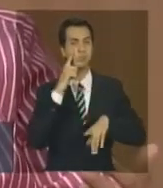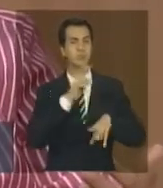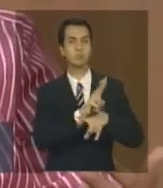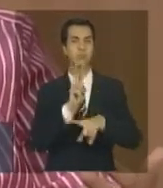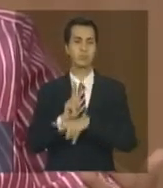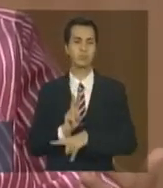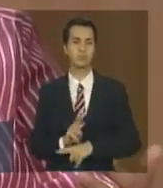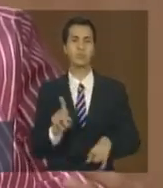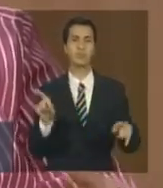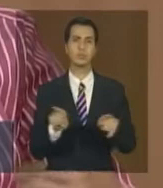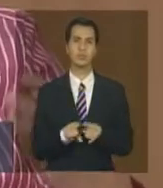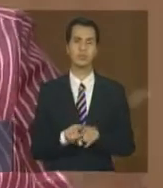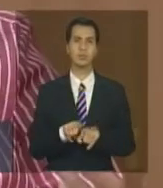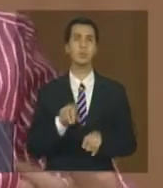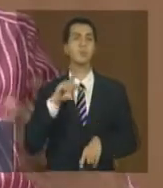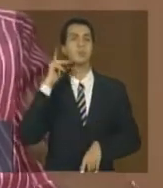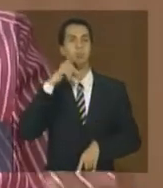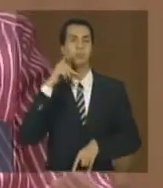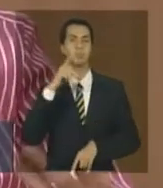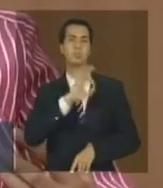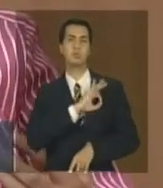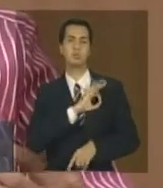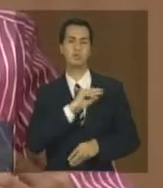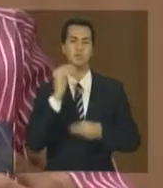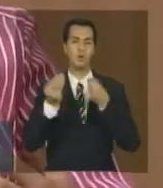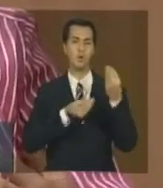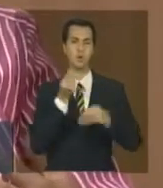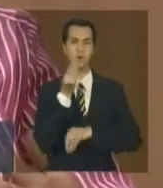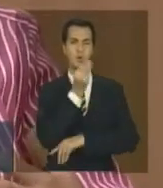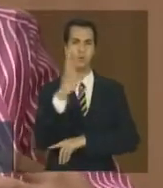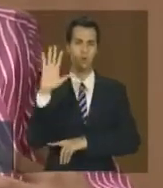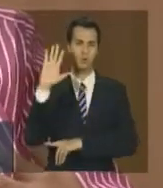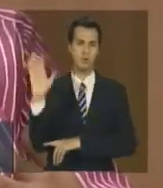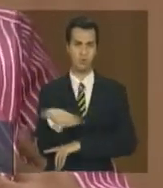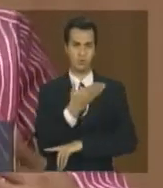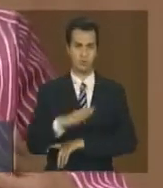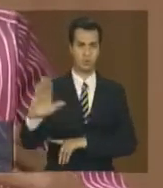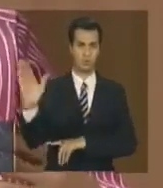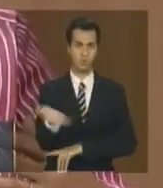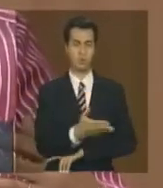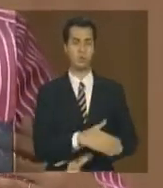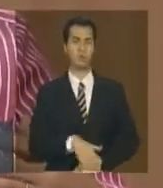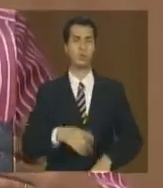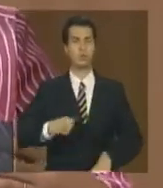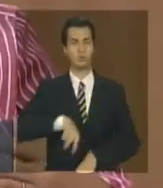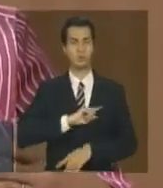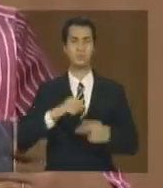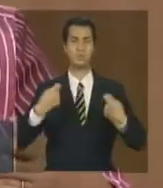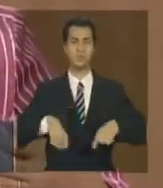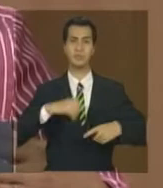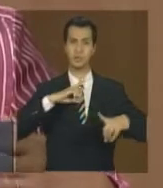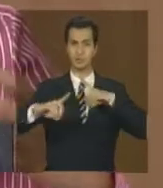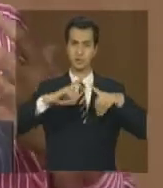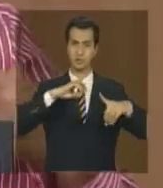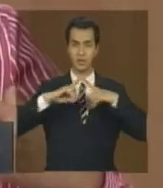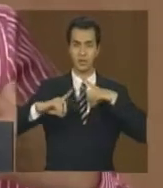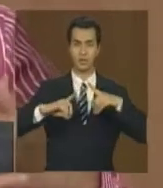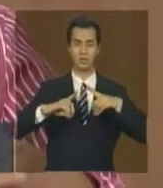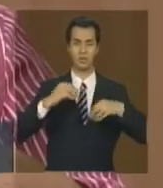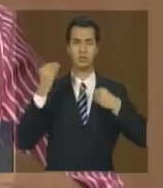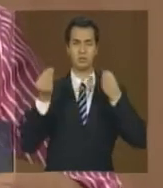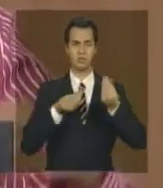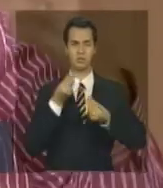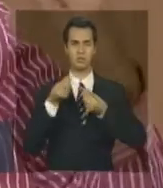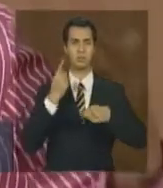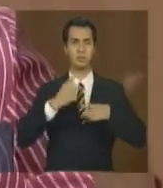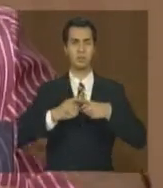supressão de vegetação vocês vão entender como é que isso é um novo patamar de diálogo e interlocução e que muitas vezes essa